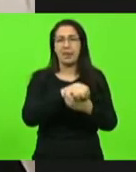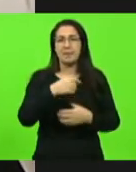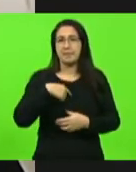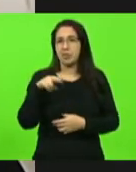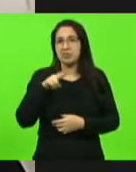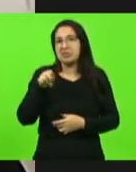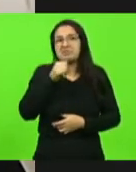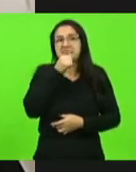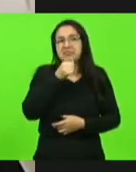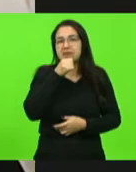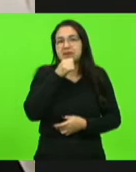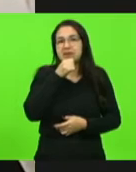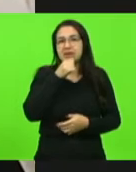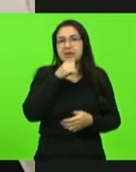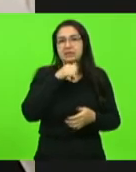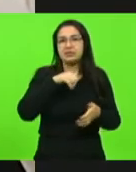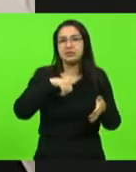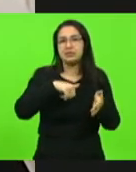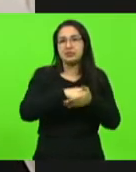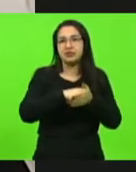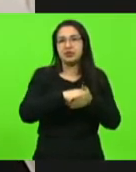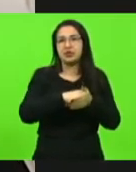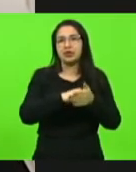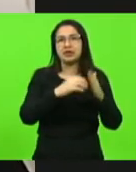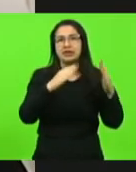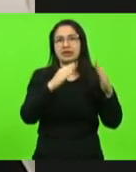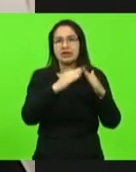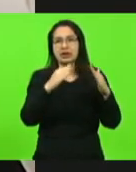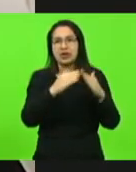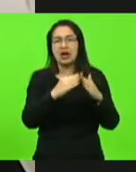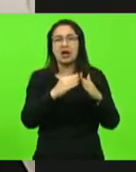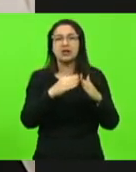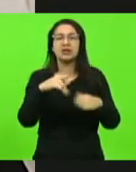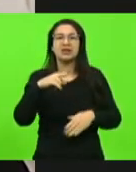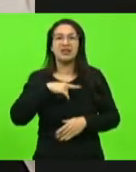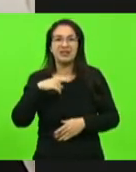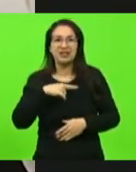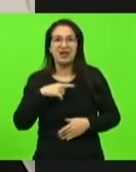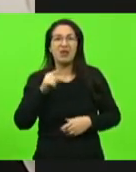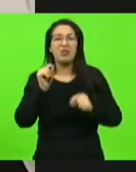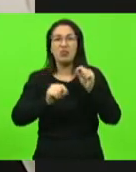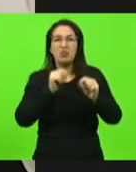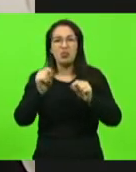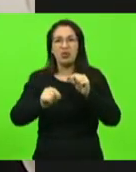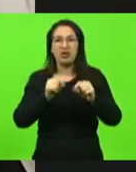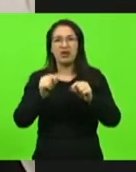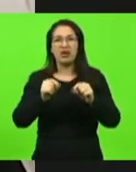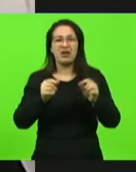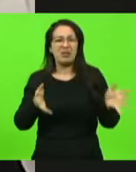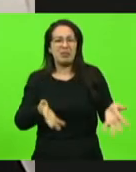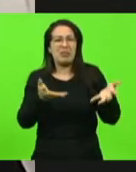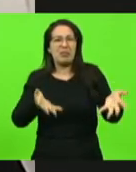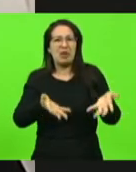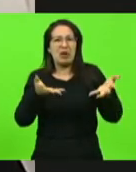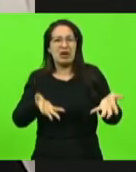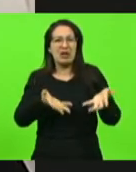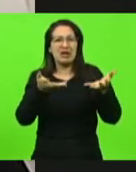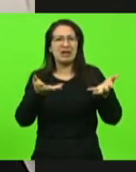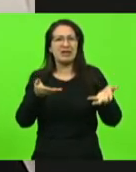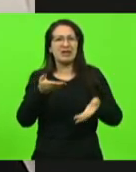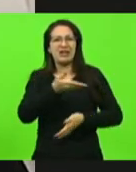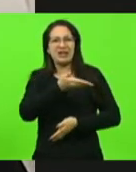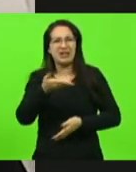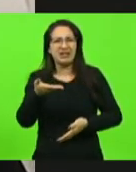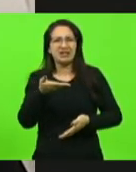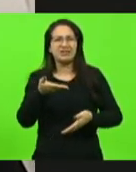o exemplo da violência doméstica para poder até incitar lá a nossa bancada feminina aí da casa que